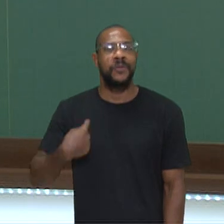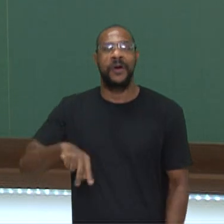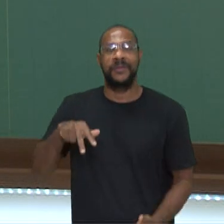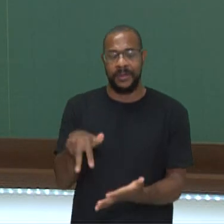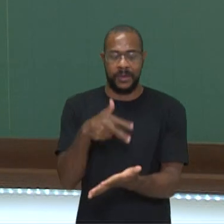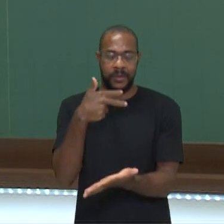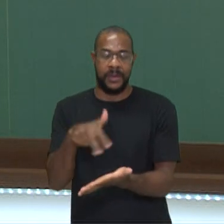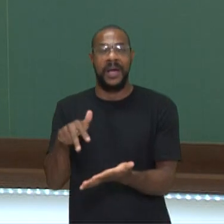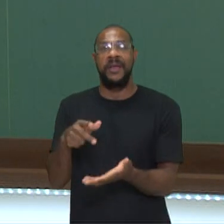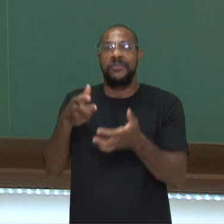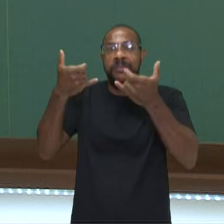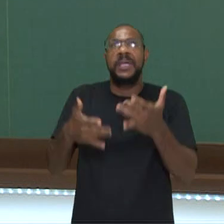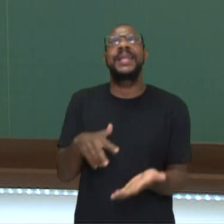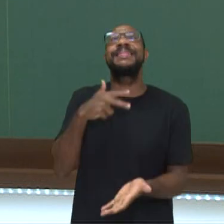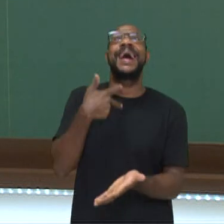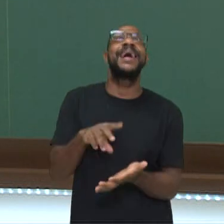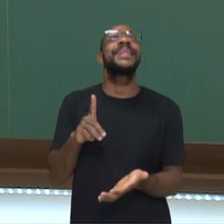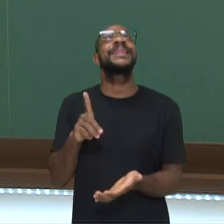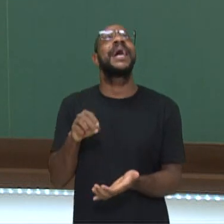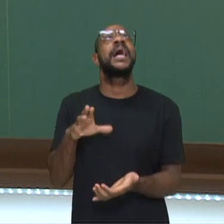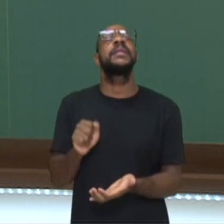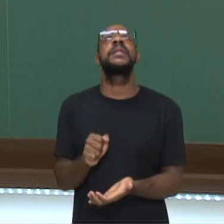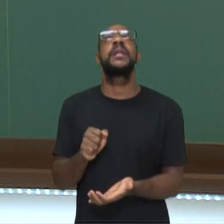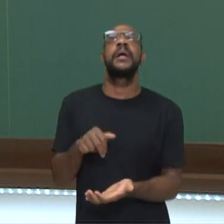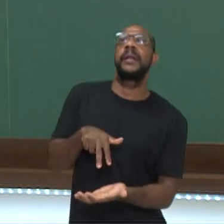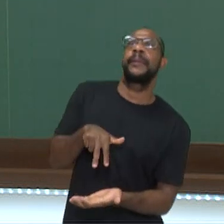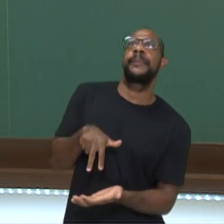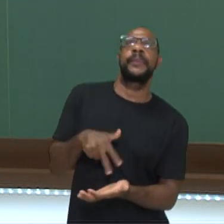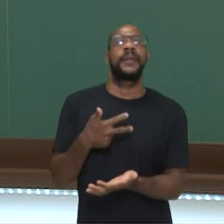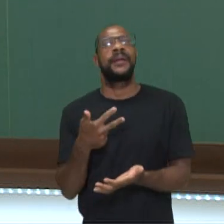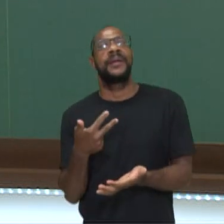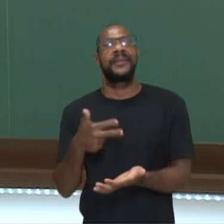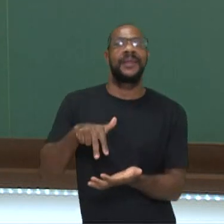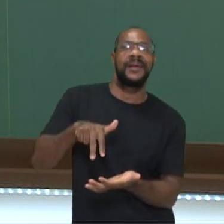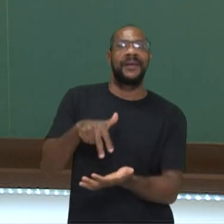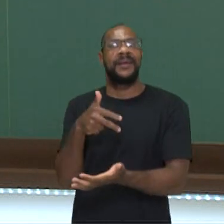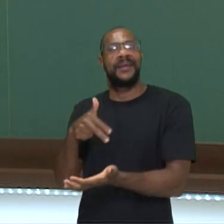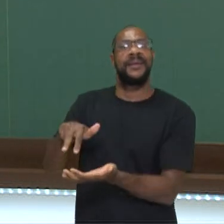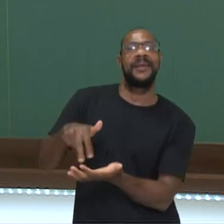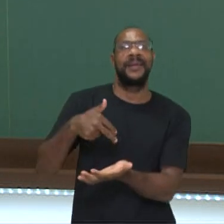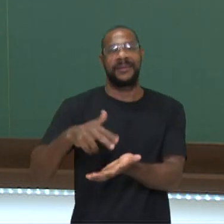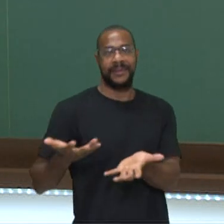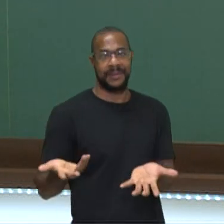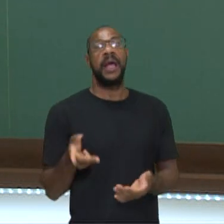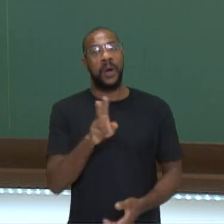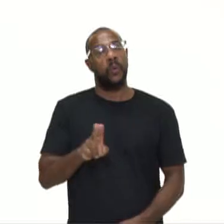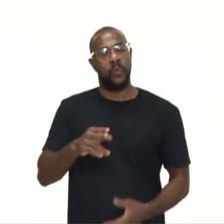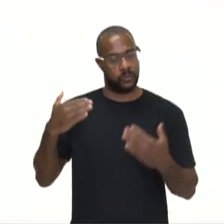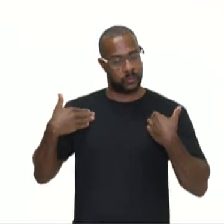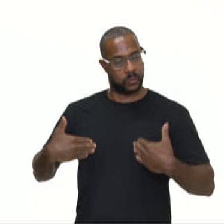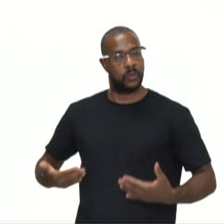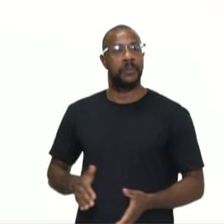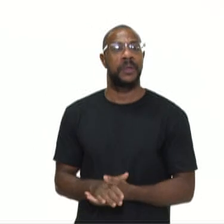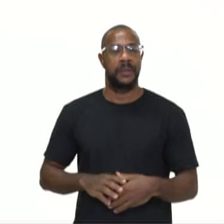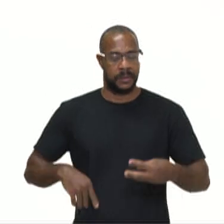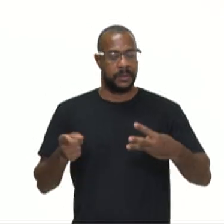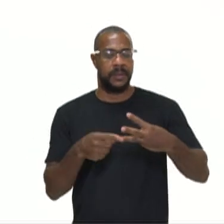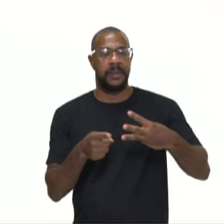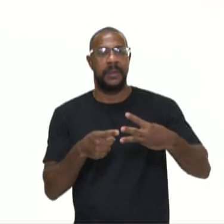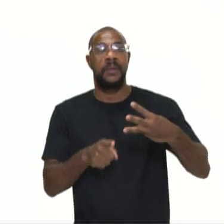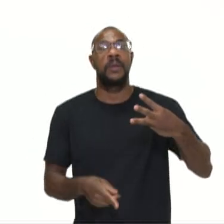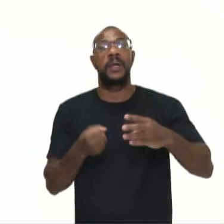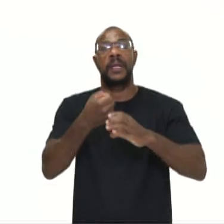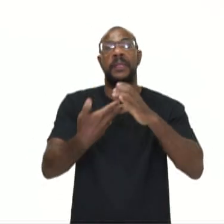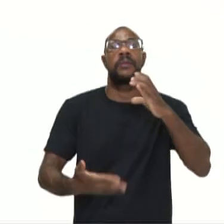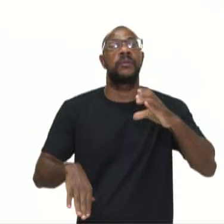quer usar o nosso corpo, é uma das características da dança, é o uso do corpo. E, terceiro, ela se